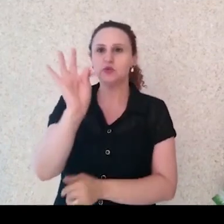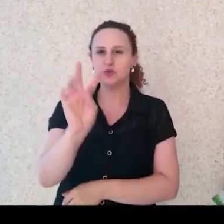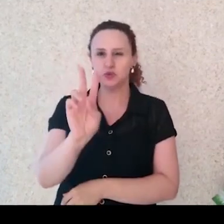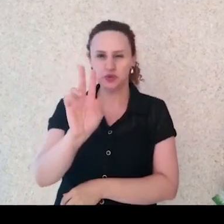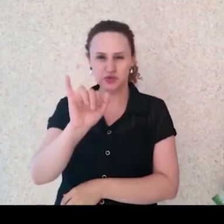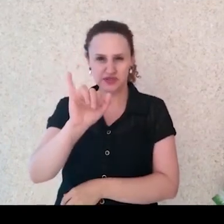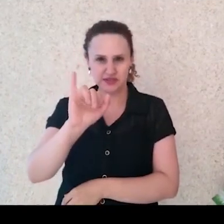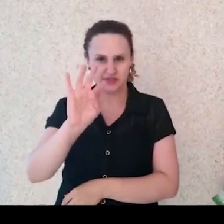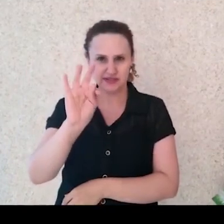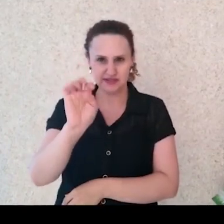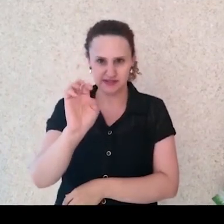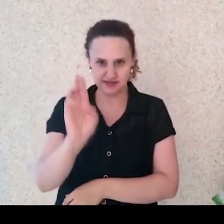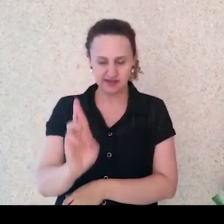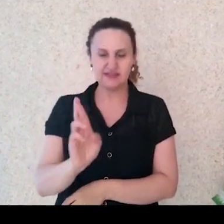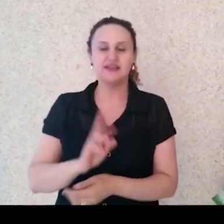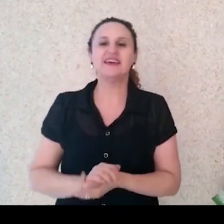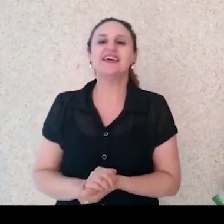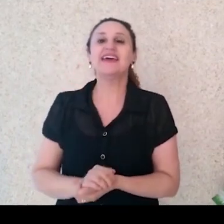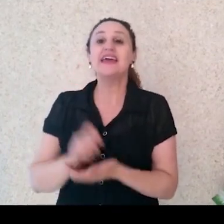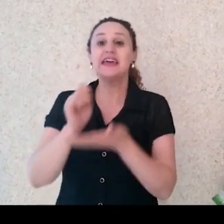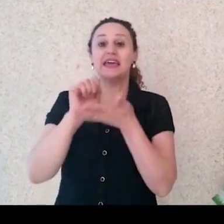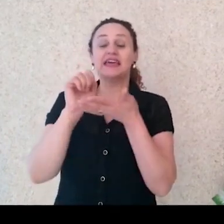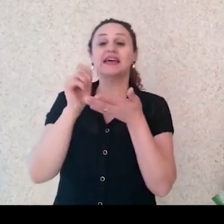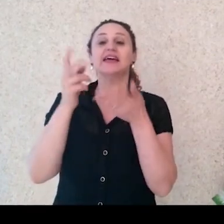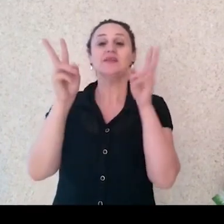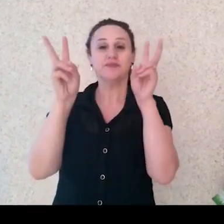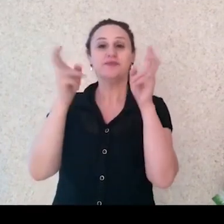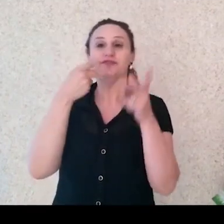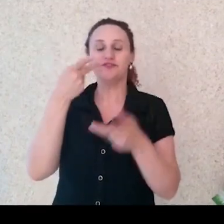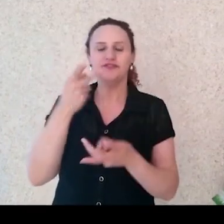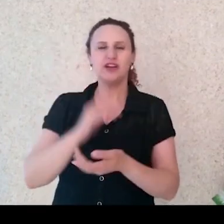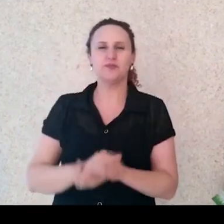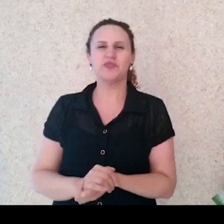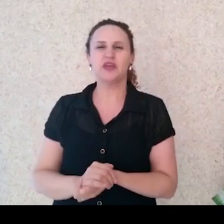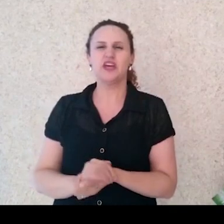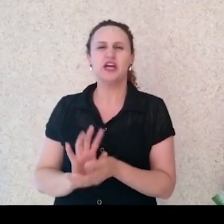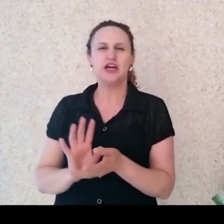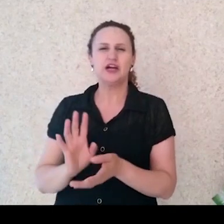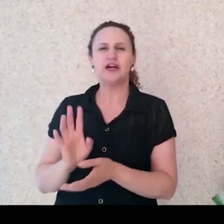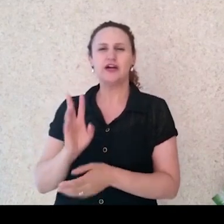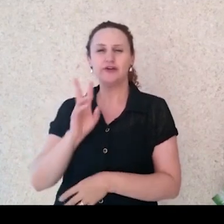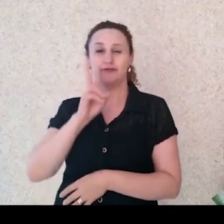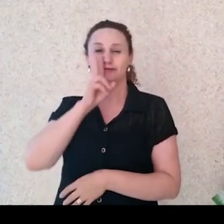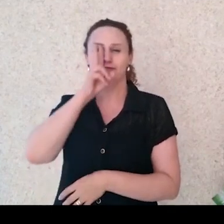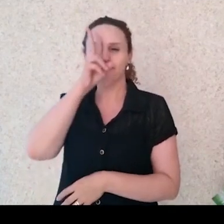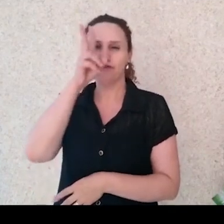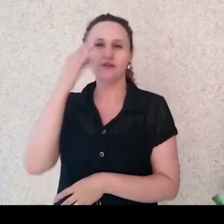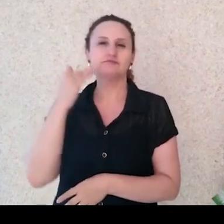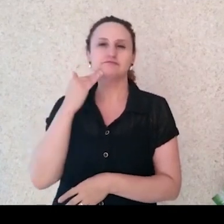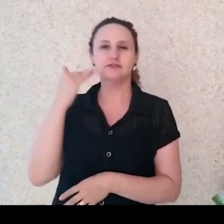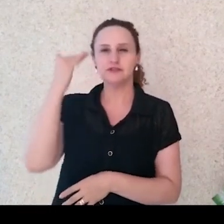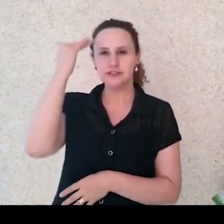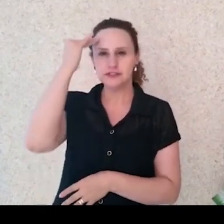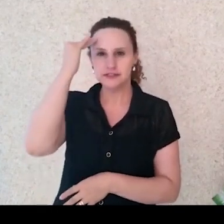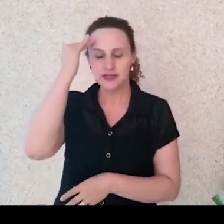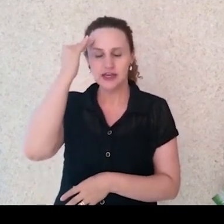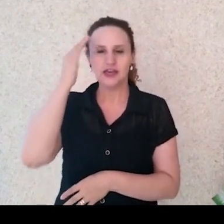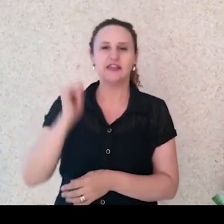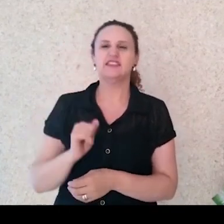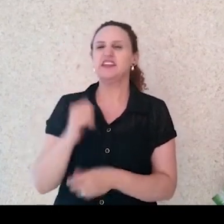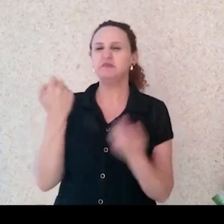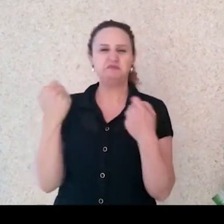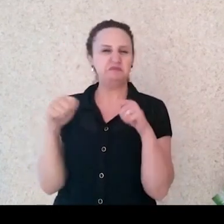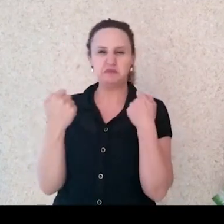Ele escreveu o seguinte, Forçar adolescentes a lerem romantismo e realismo brasileiro é um